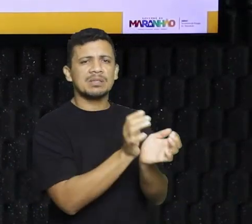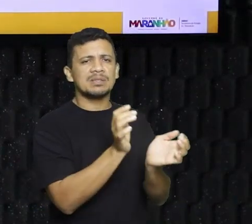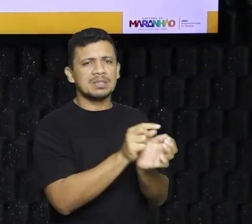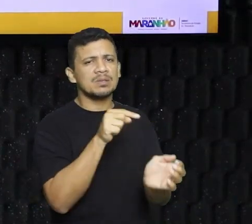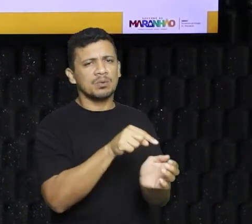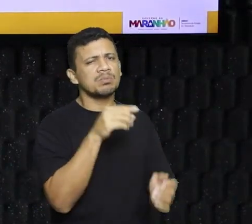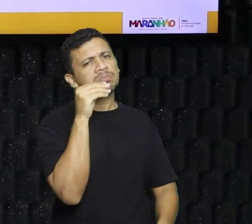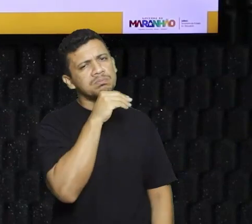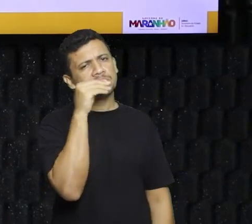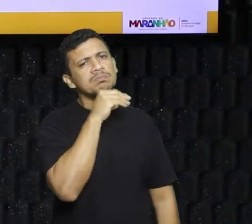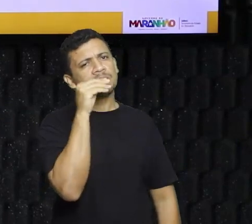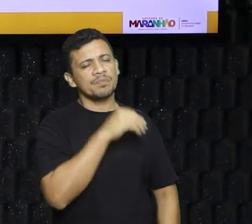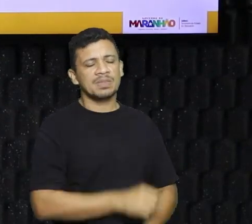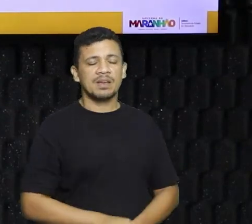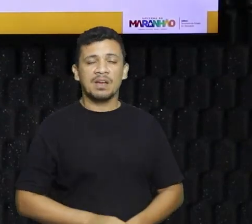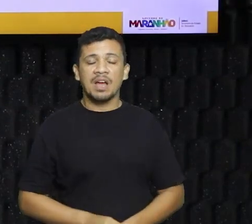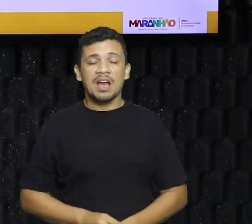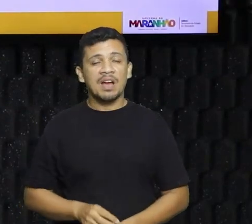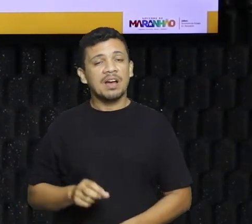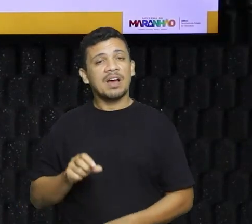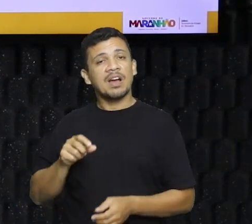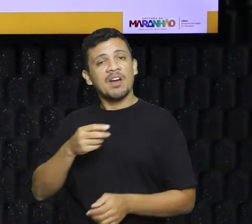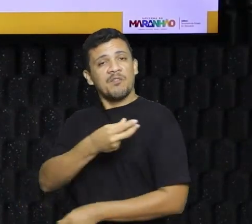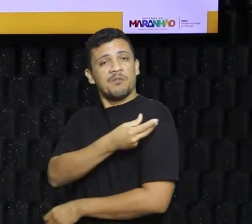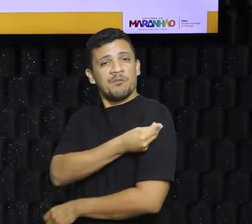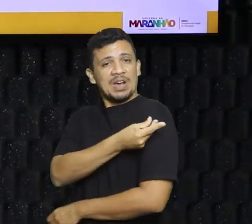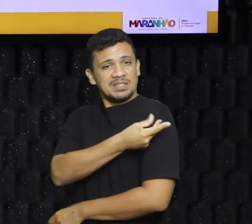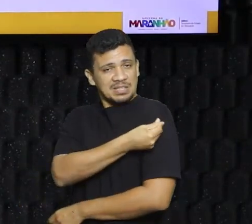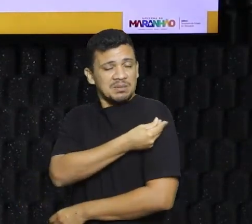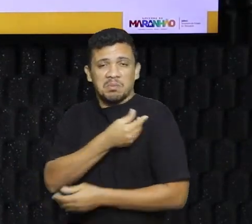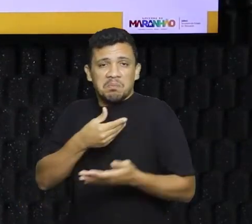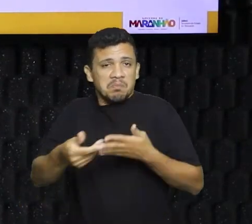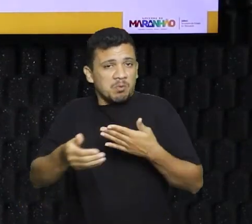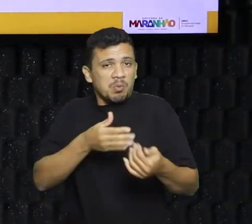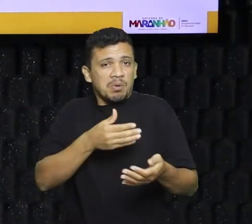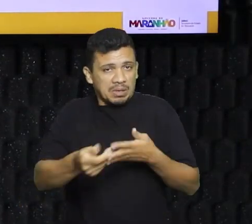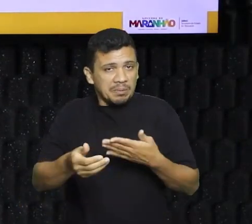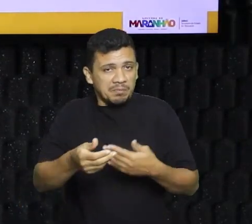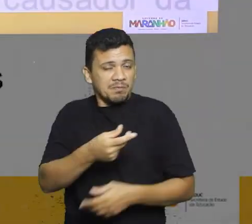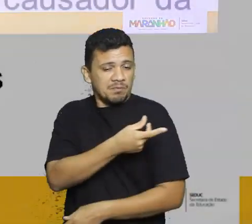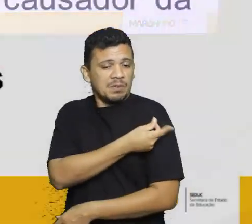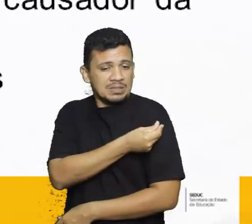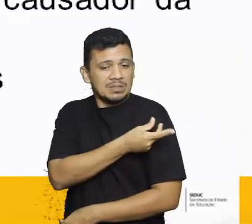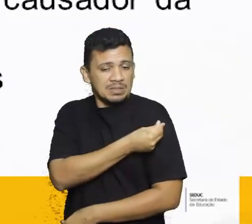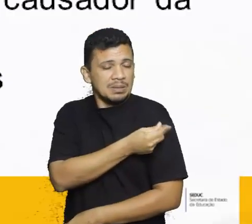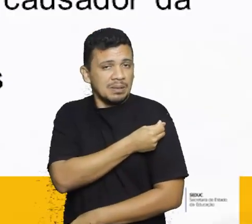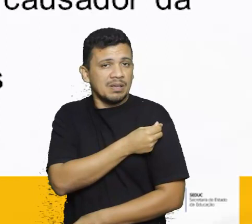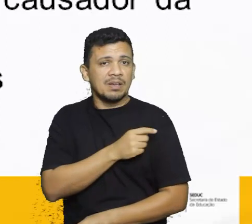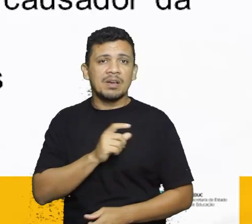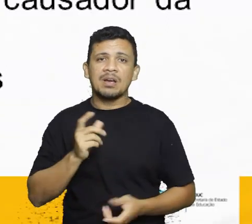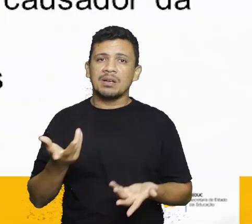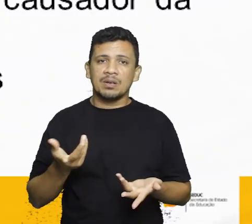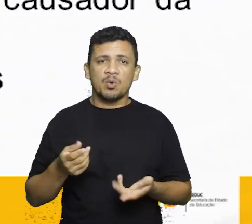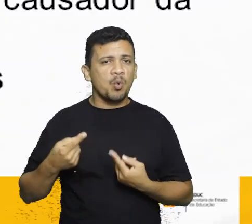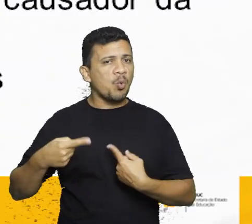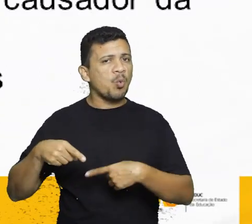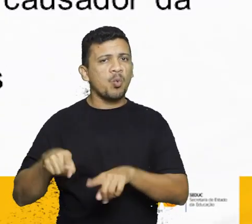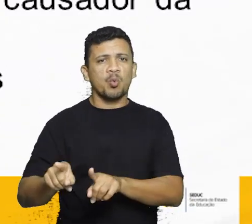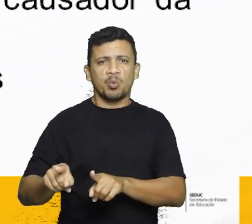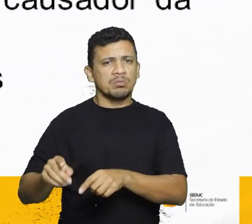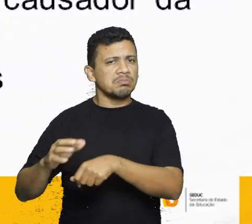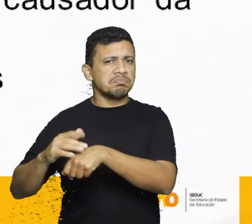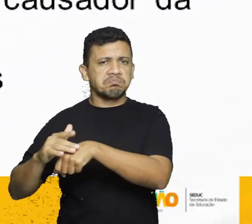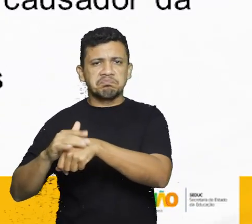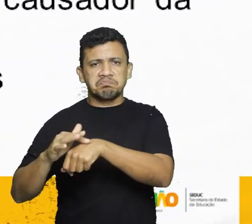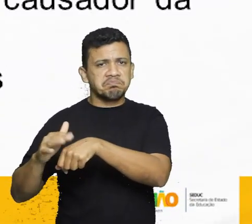A vacina contra H1N1, assim como qualquer outra vacina contra agentes causadores